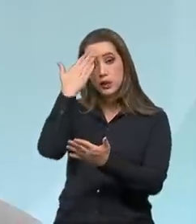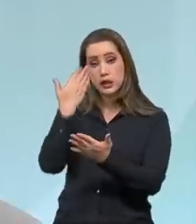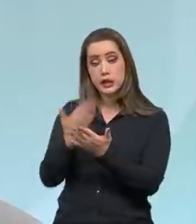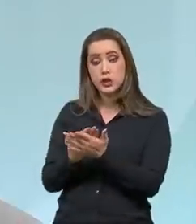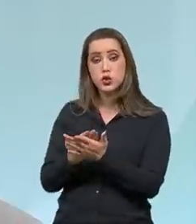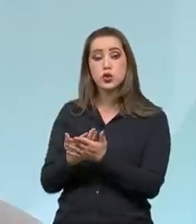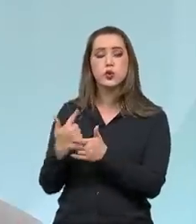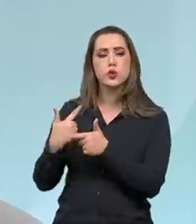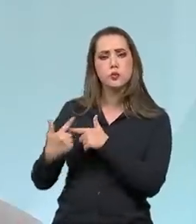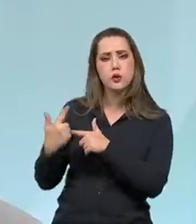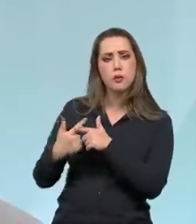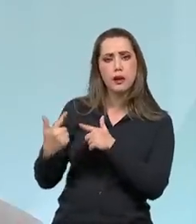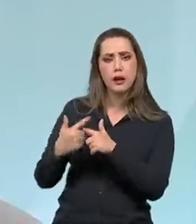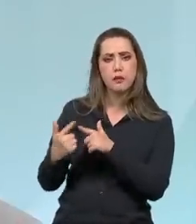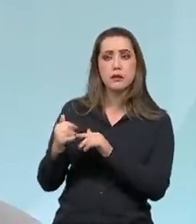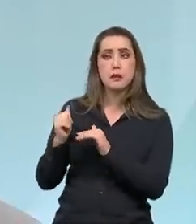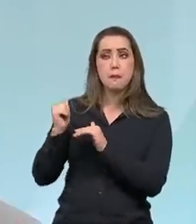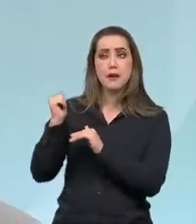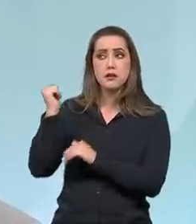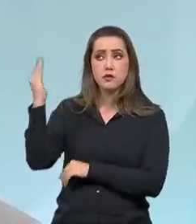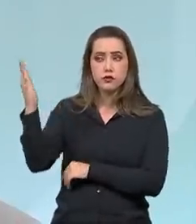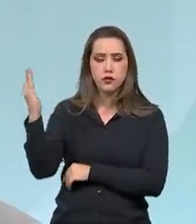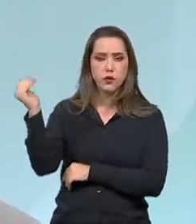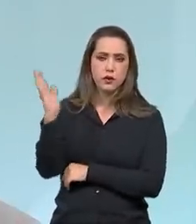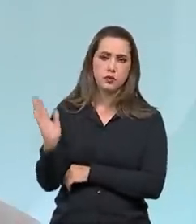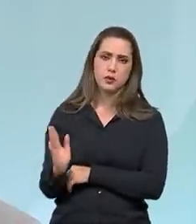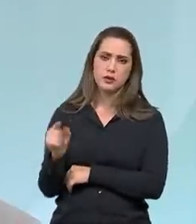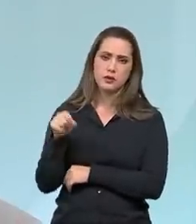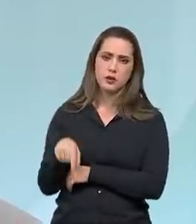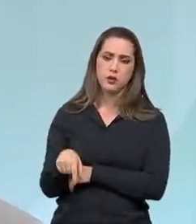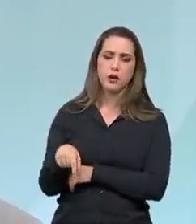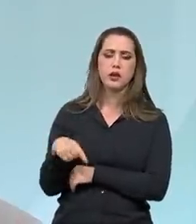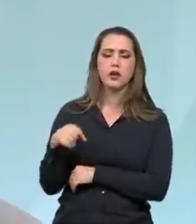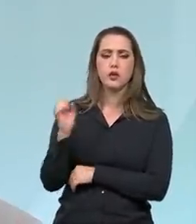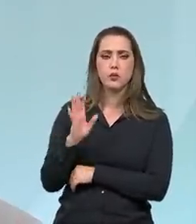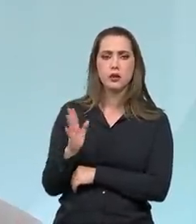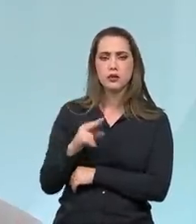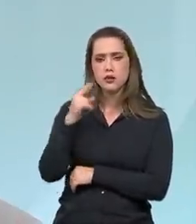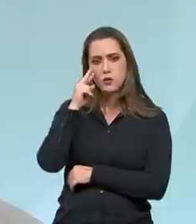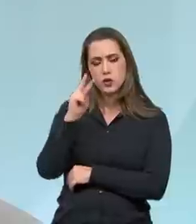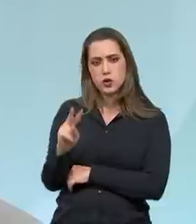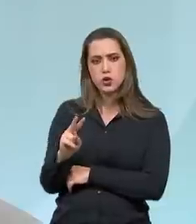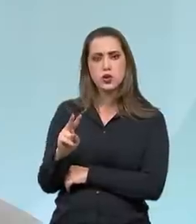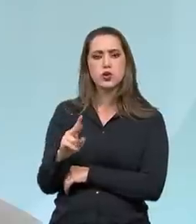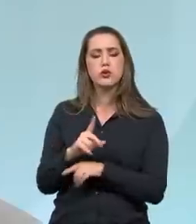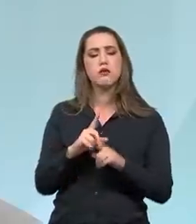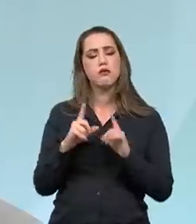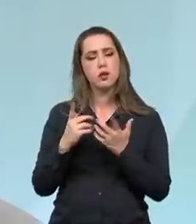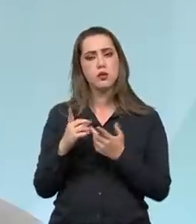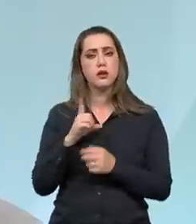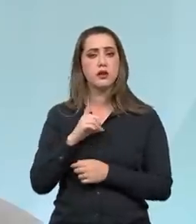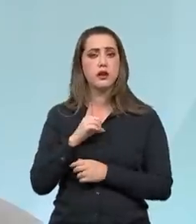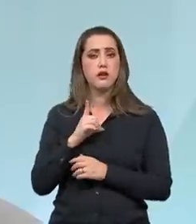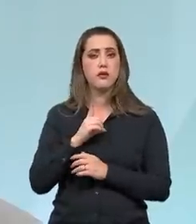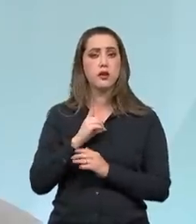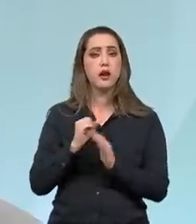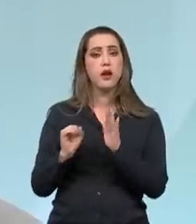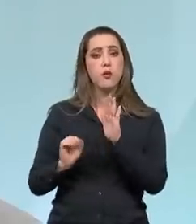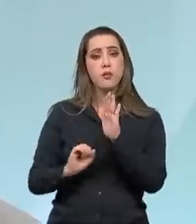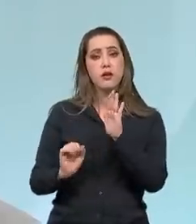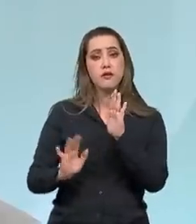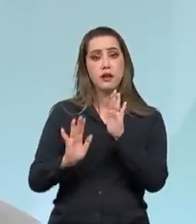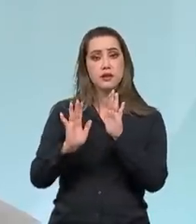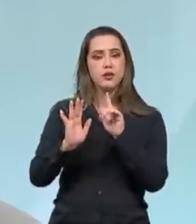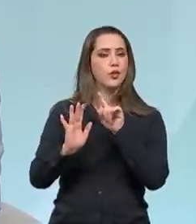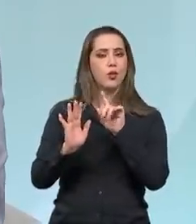estão mais restritos ao mercado internacional, porque acabamos de divulgar uma deflação muito maior do que é esperada. Então, a